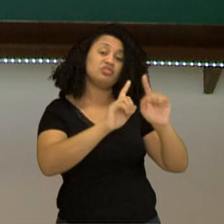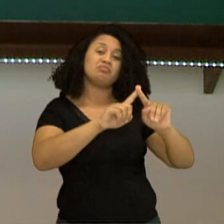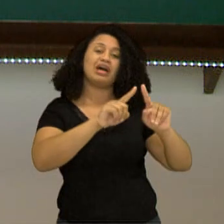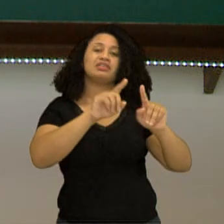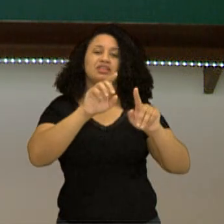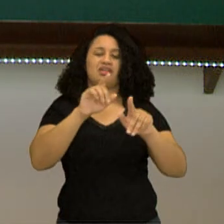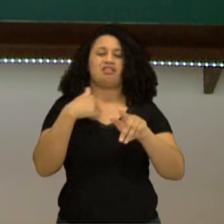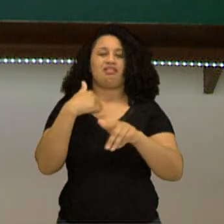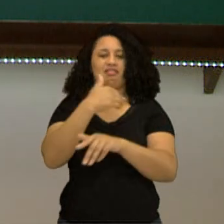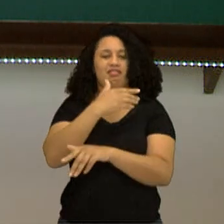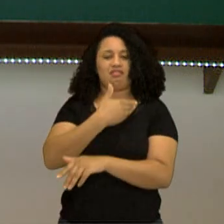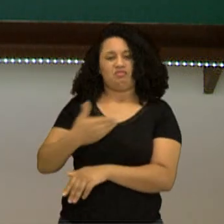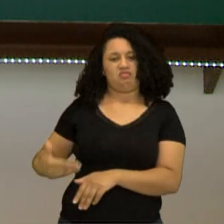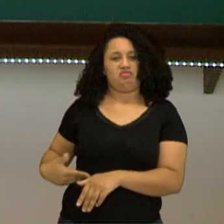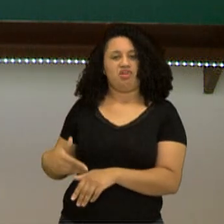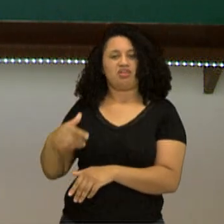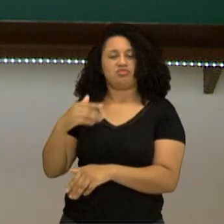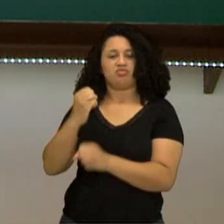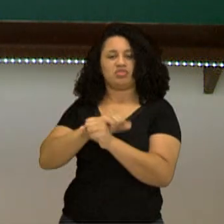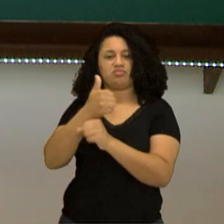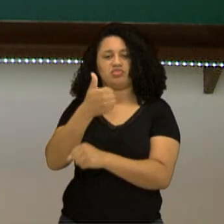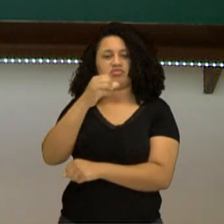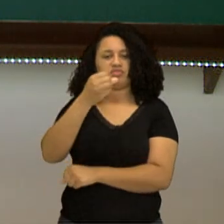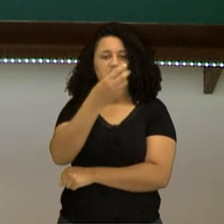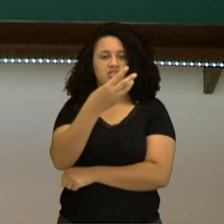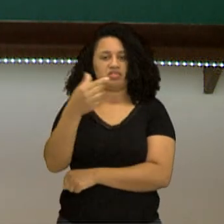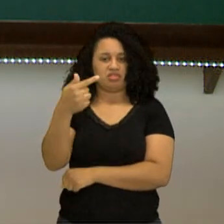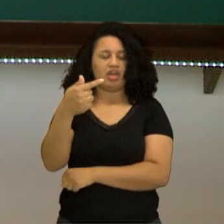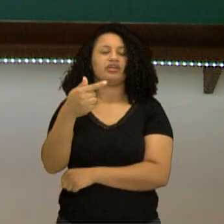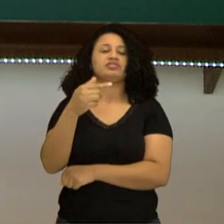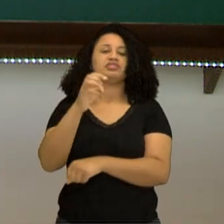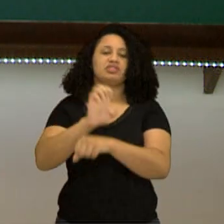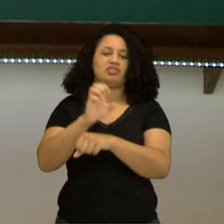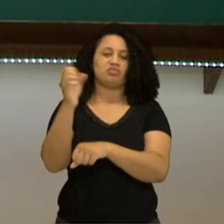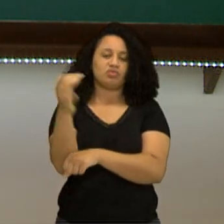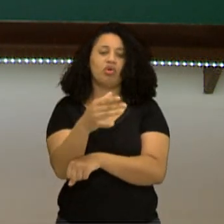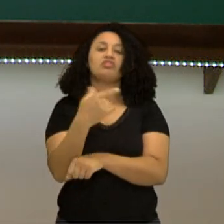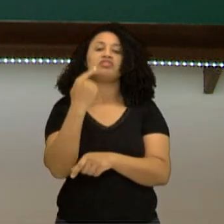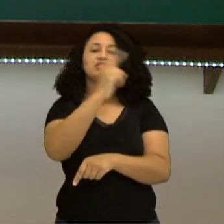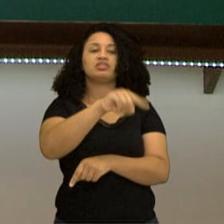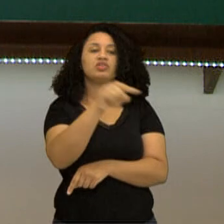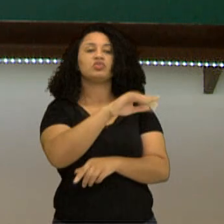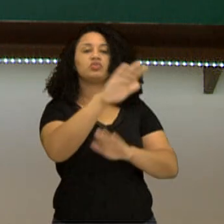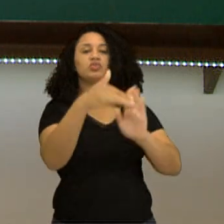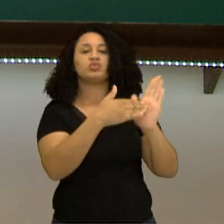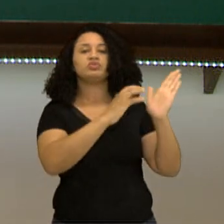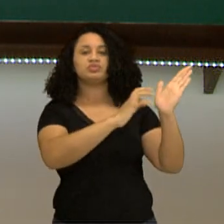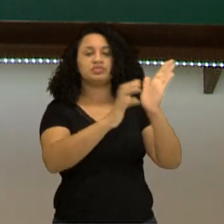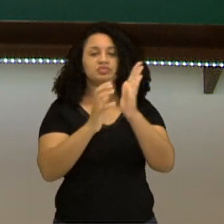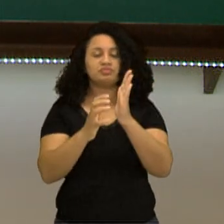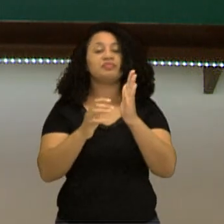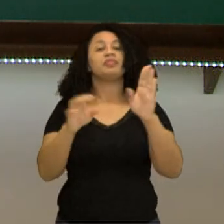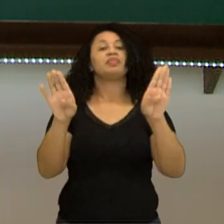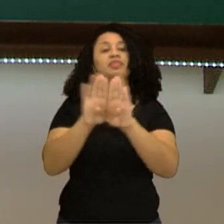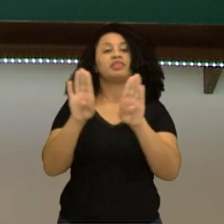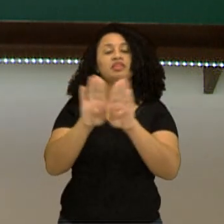políticos lá em 1937 e ela não chegou a participar de eleições. Ainda, o Teatro